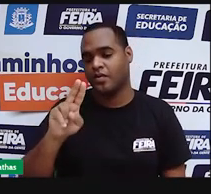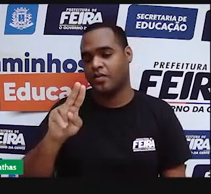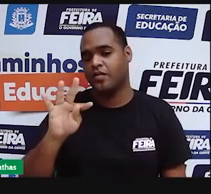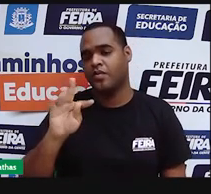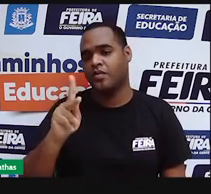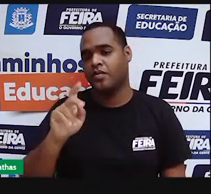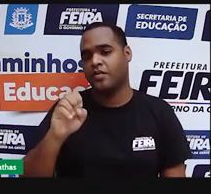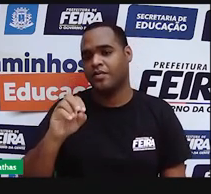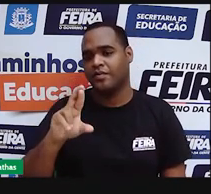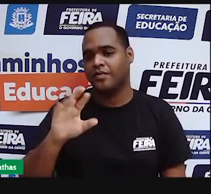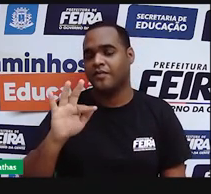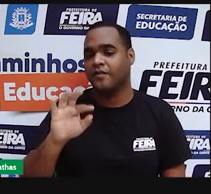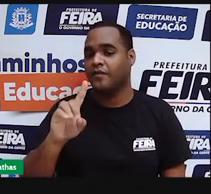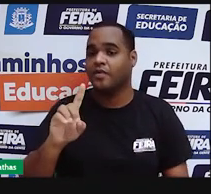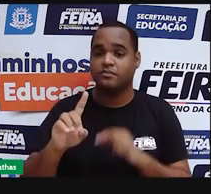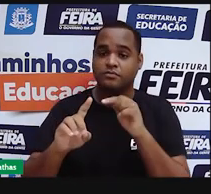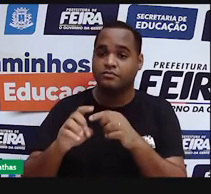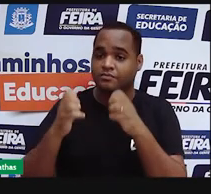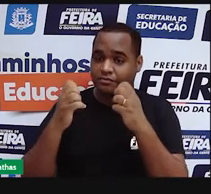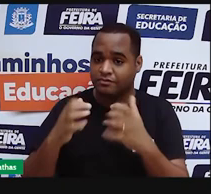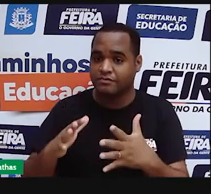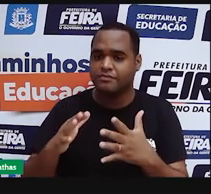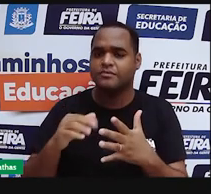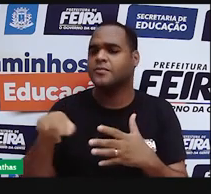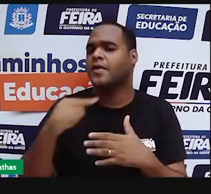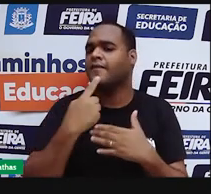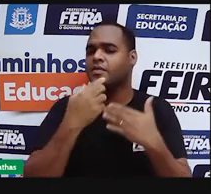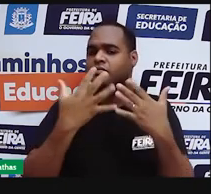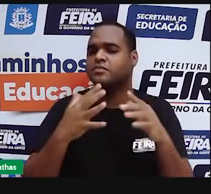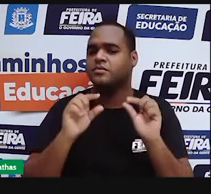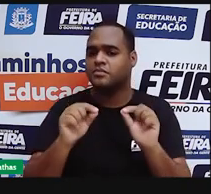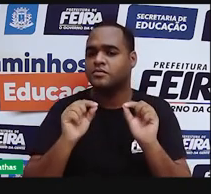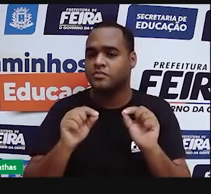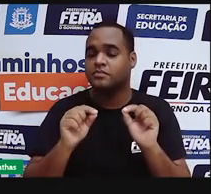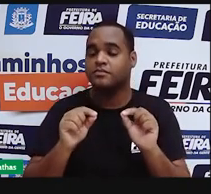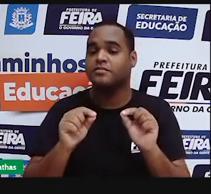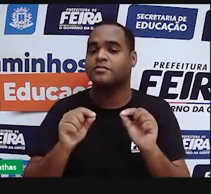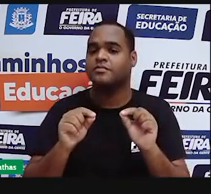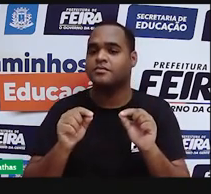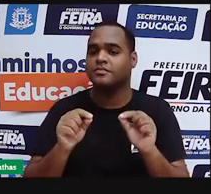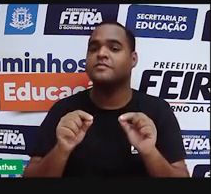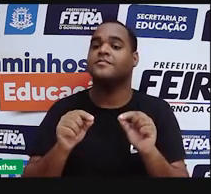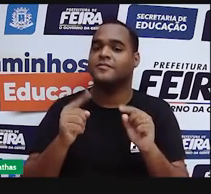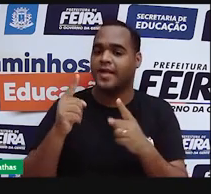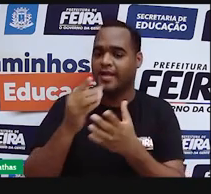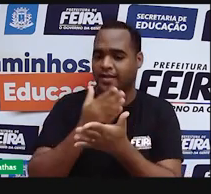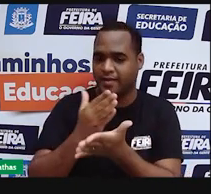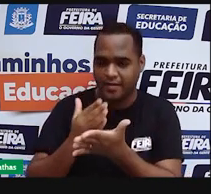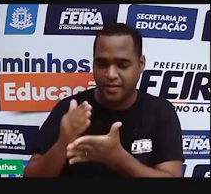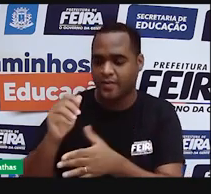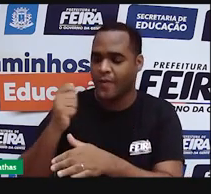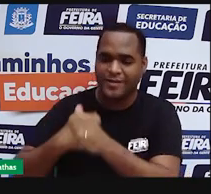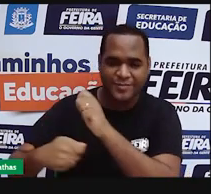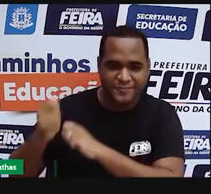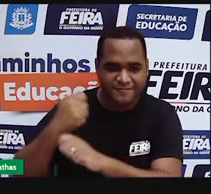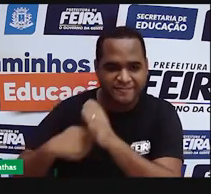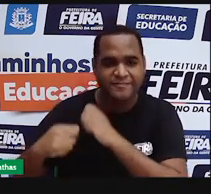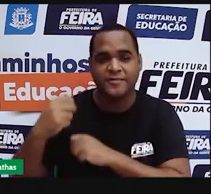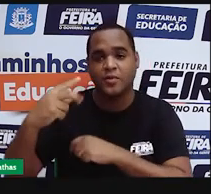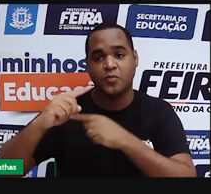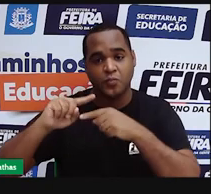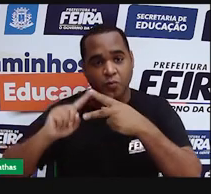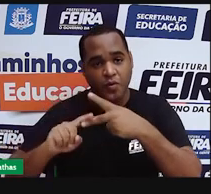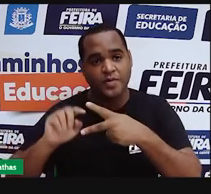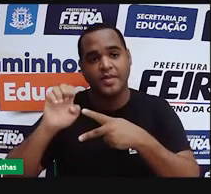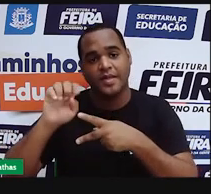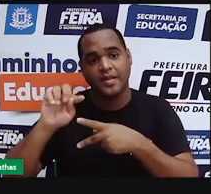conhecido como modelo Rutherford-Bohr, que dizia que, além do átomo ser dividido nessas duas partes,